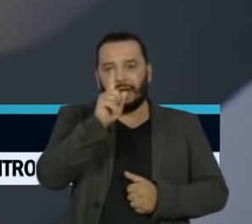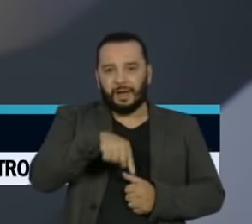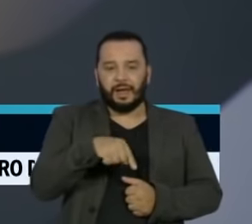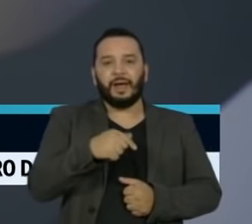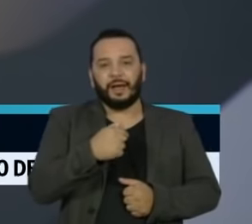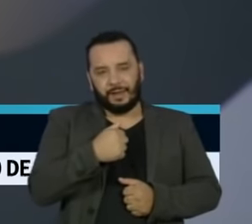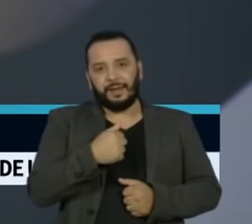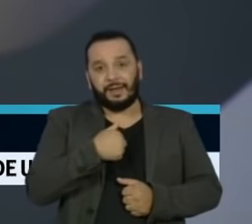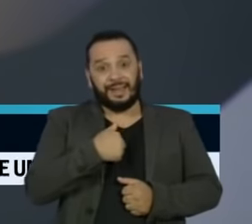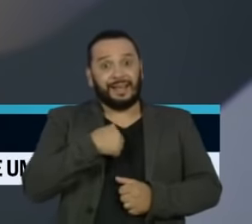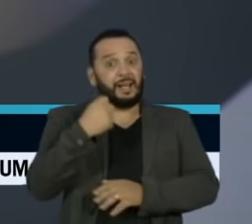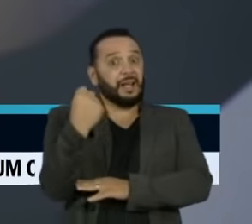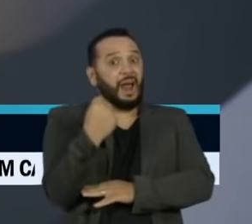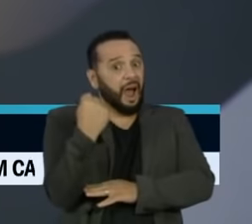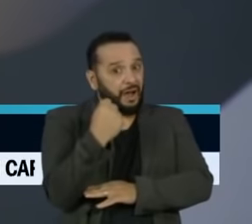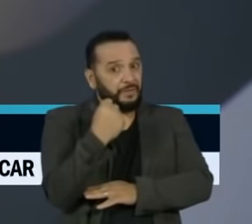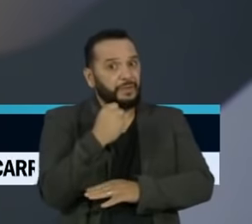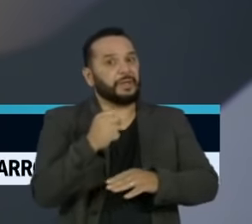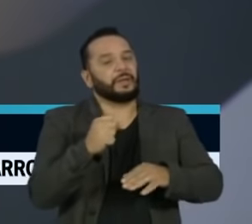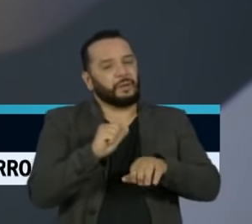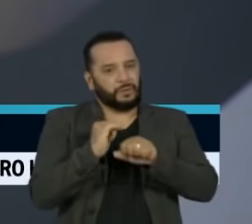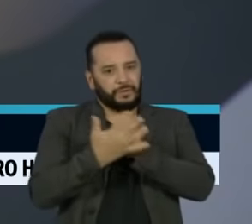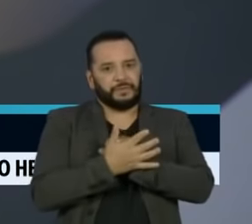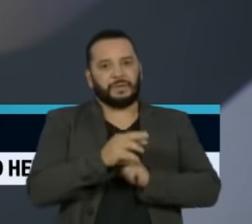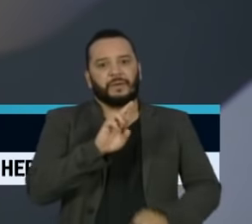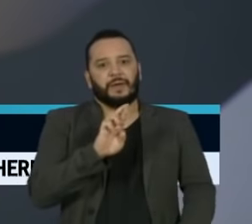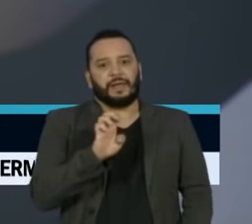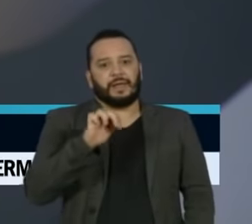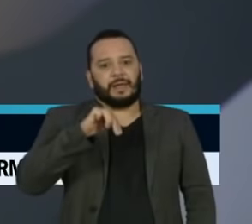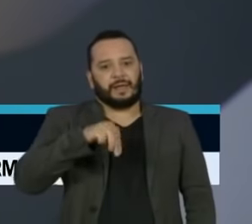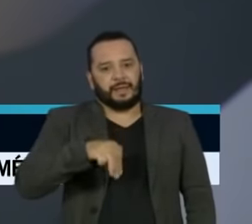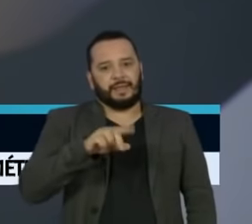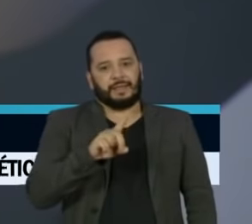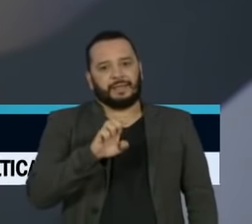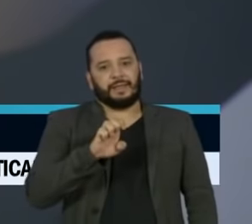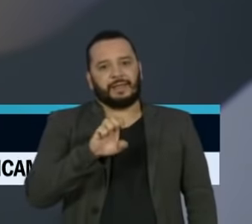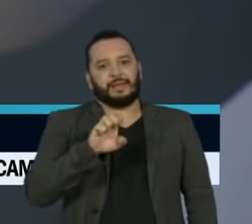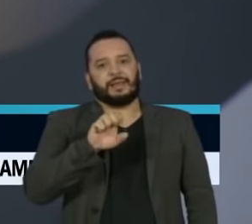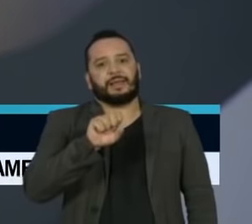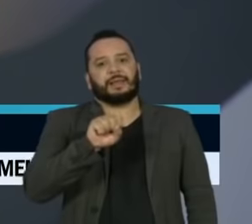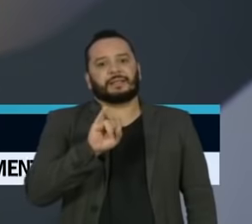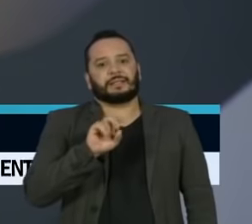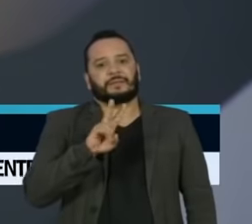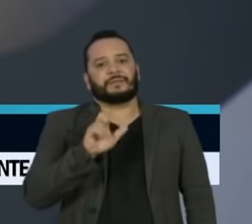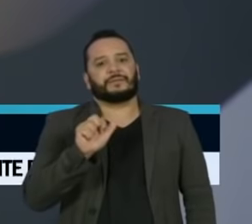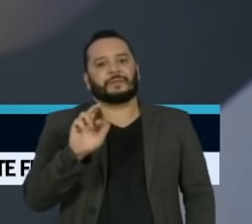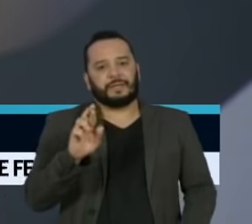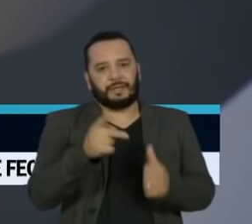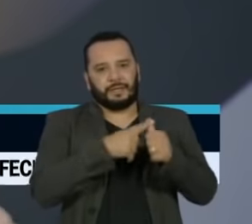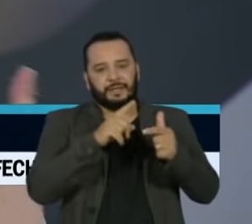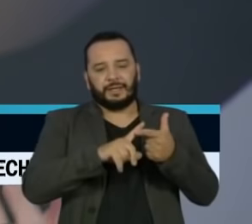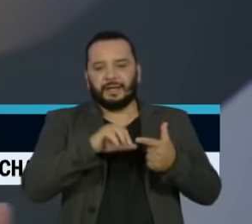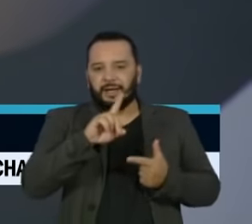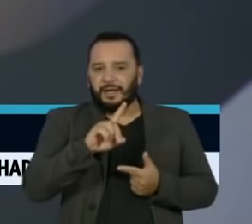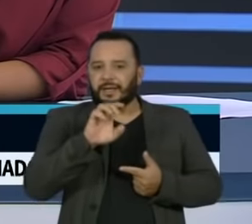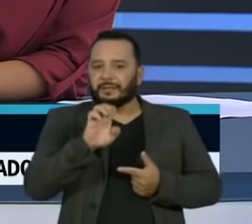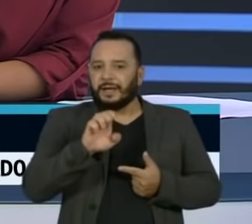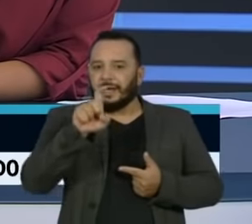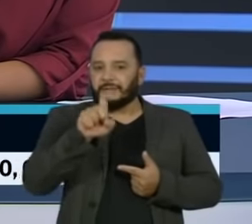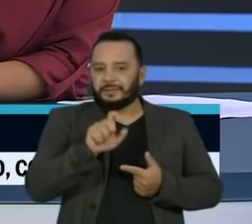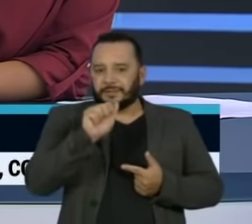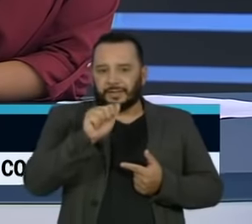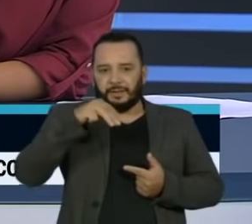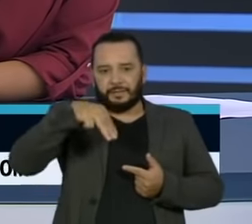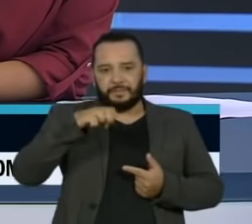estados severos da doença, o Remdesivir e a Dexametasona. E, ao mesmo tempo, ele nega estar com qualquer